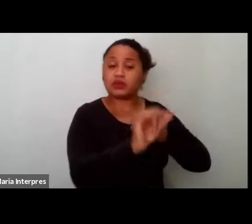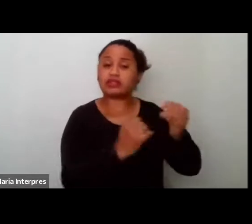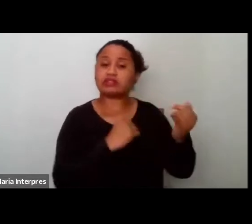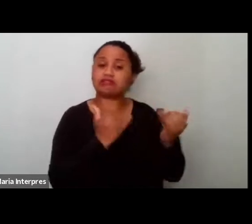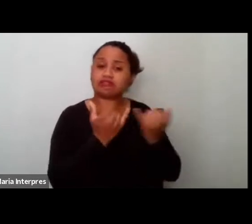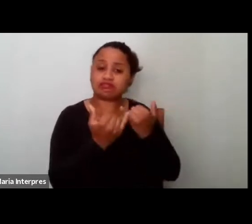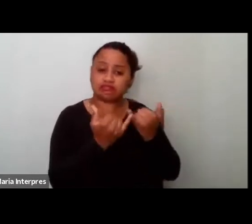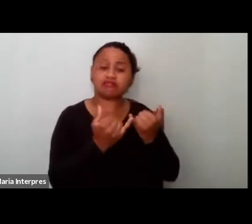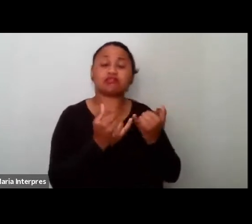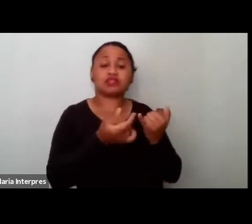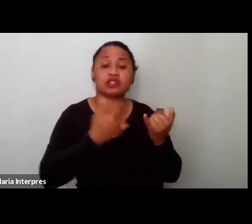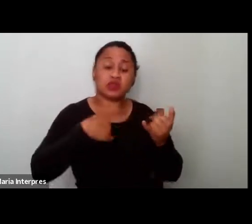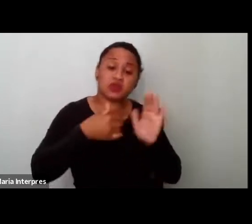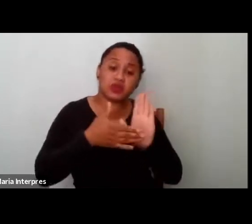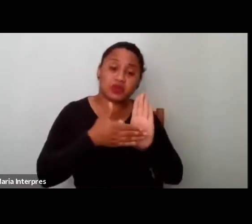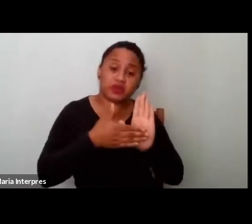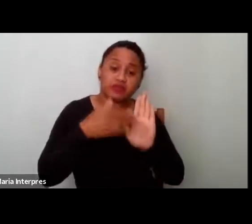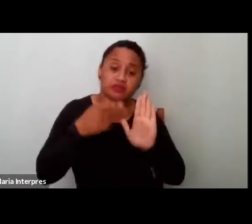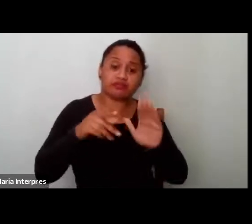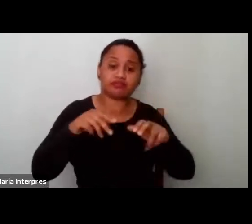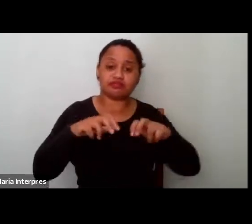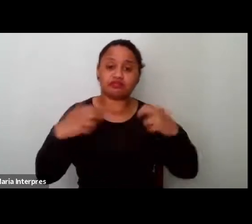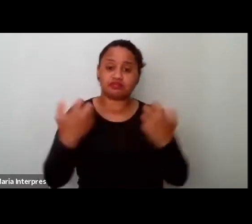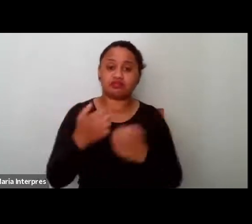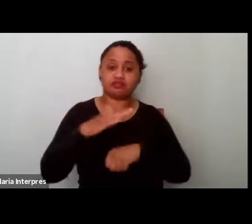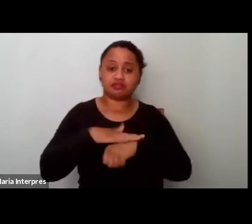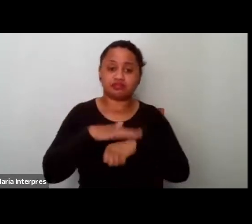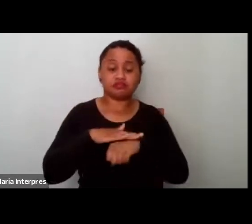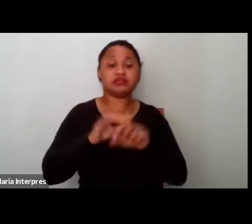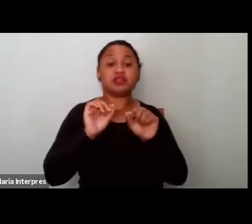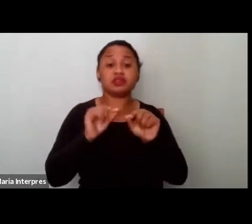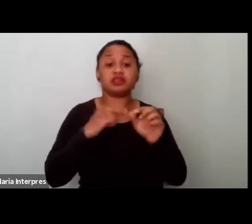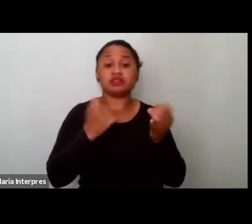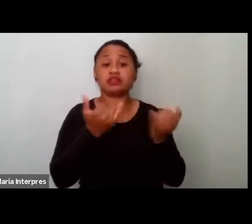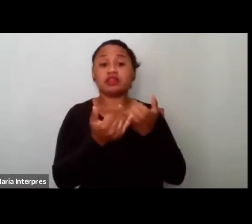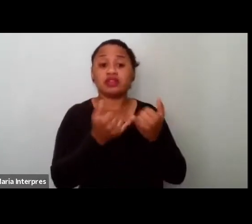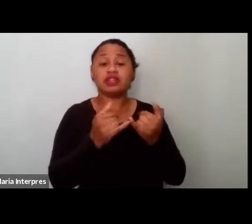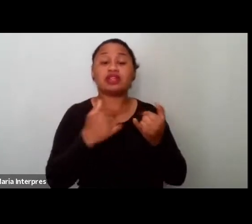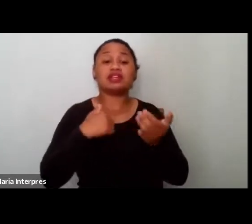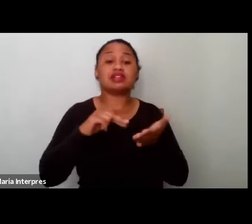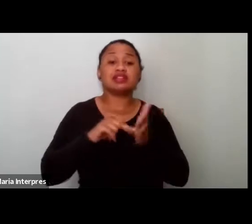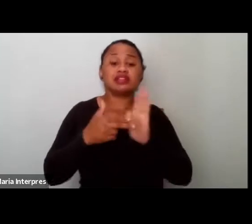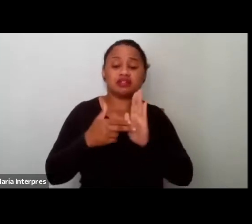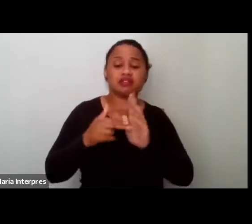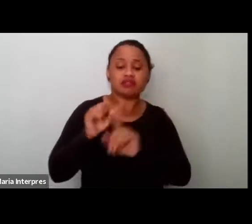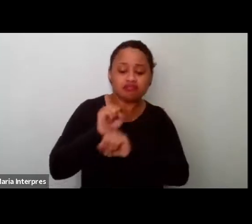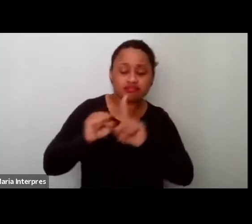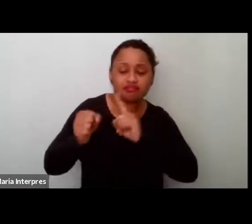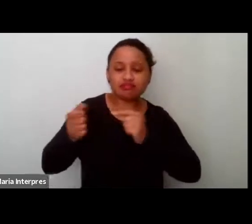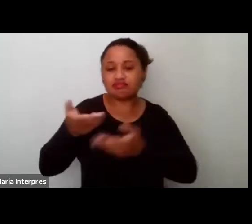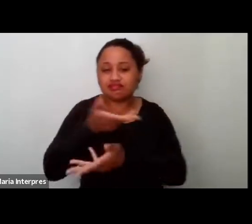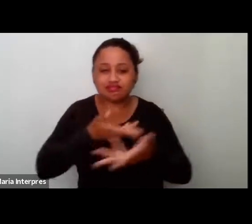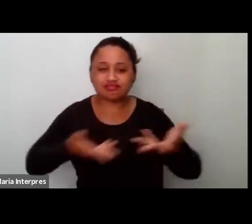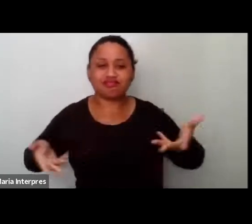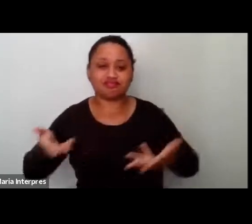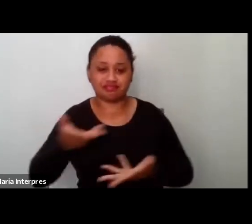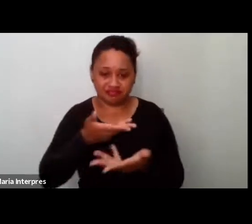na mesa, né? E parece que a semelhança está na socialidade, porque